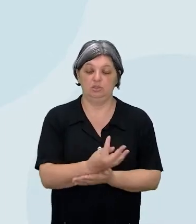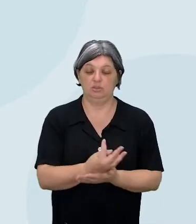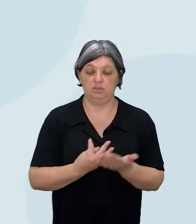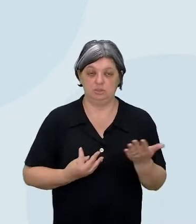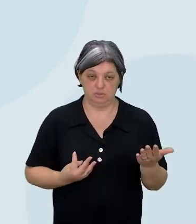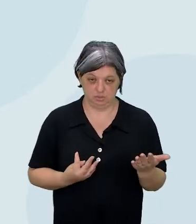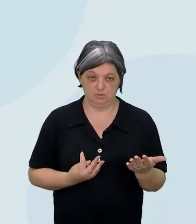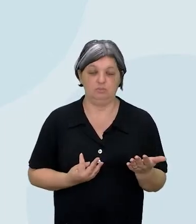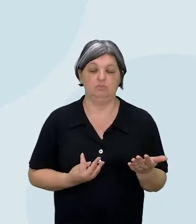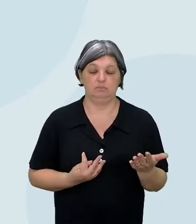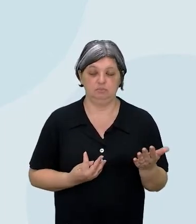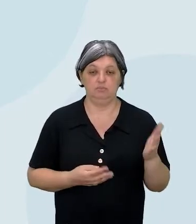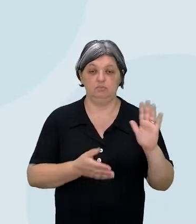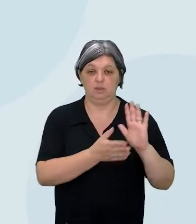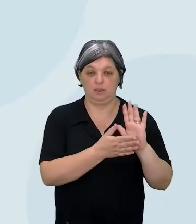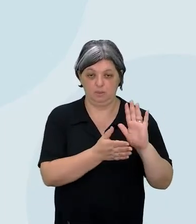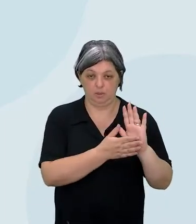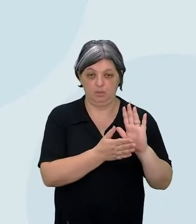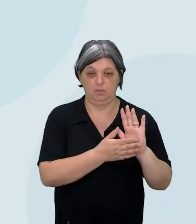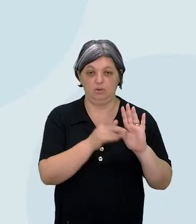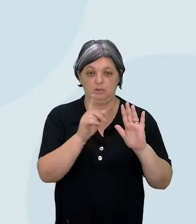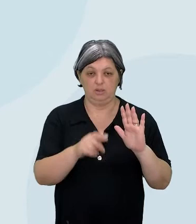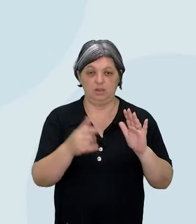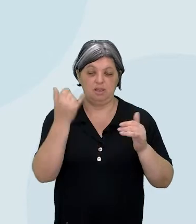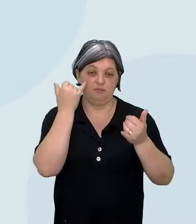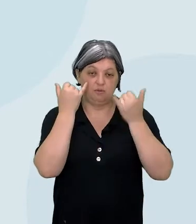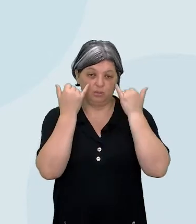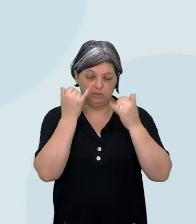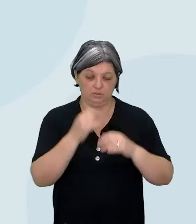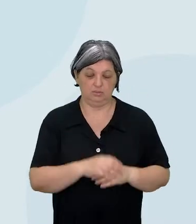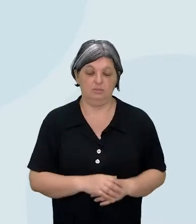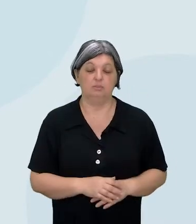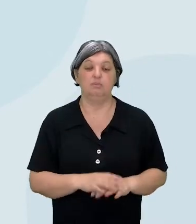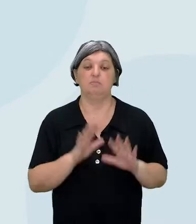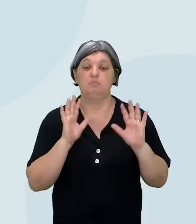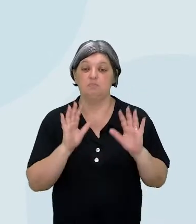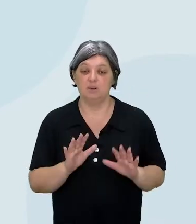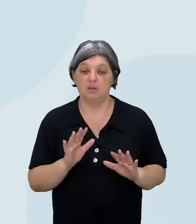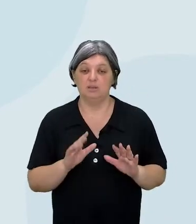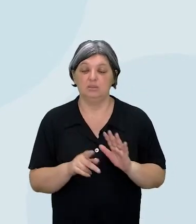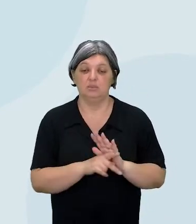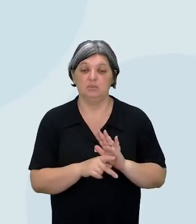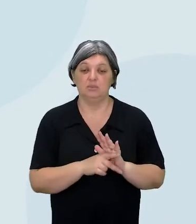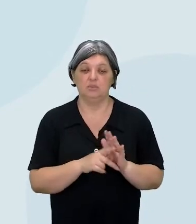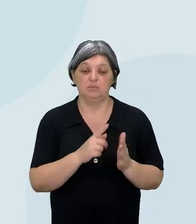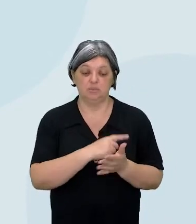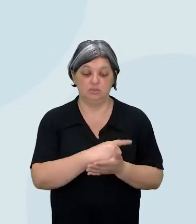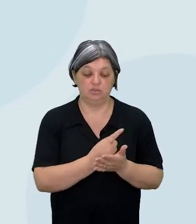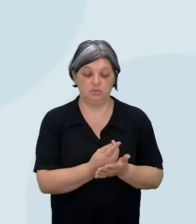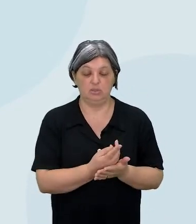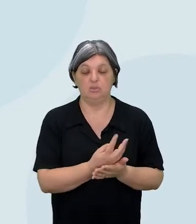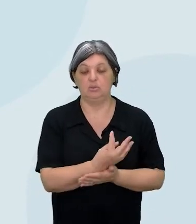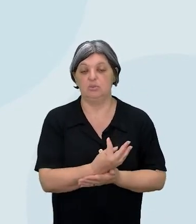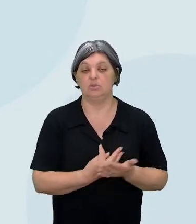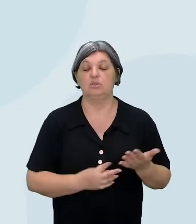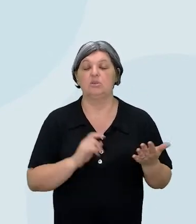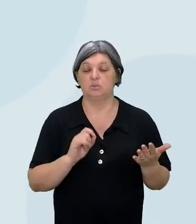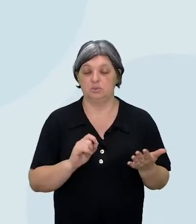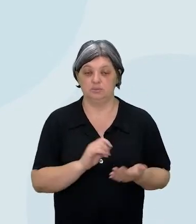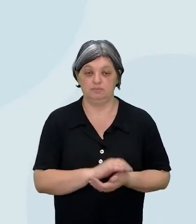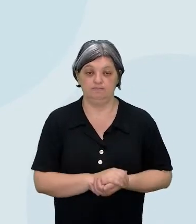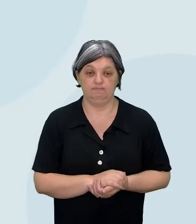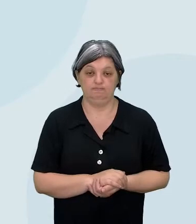proposta da notícia é a informação, mas a notícia é um gênero textual. O que significa que